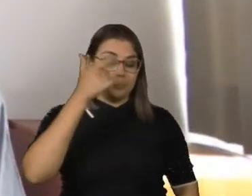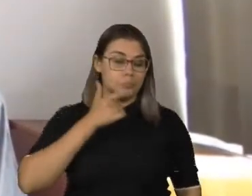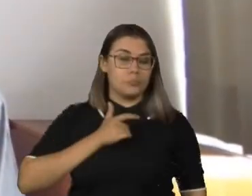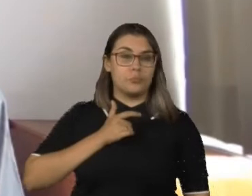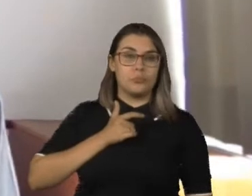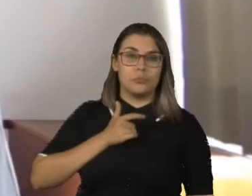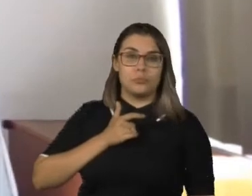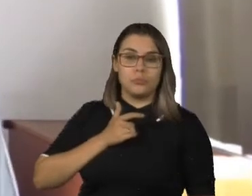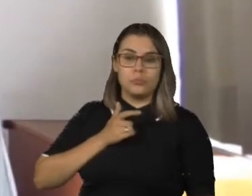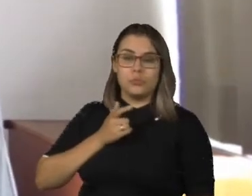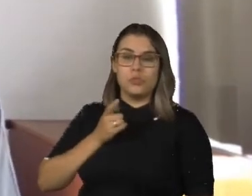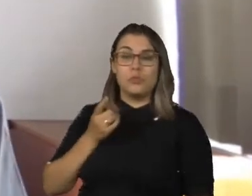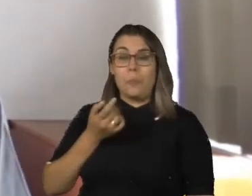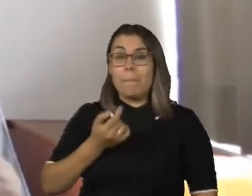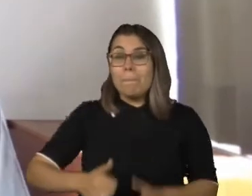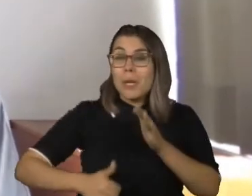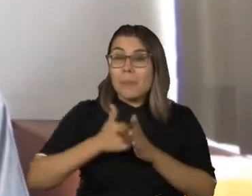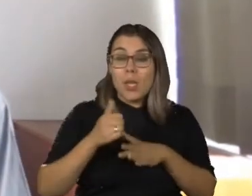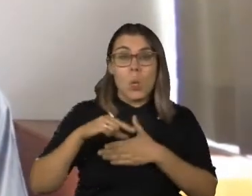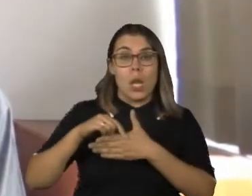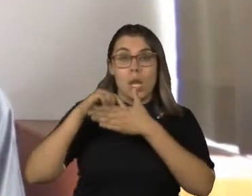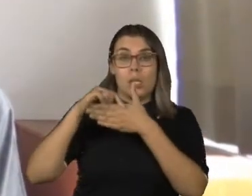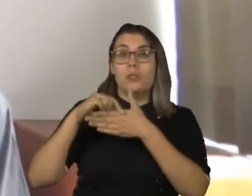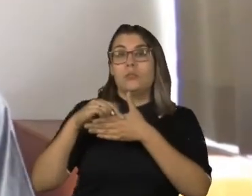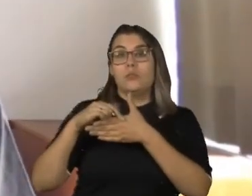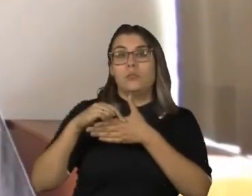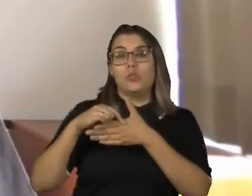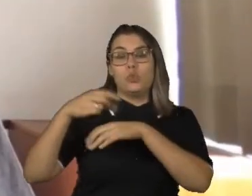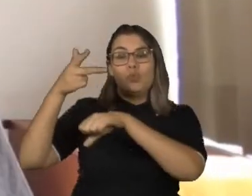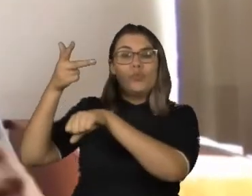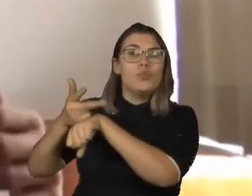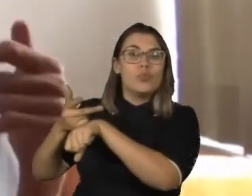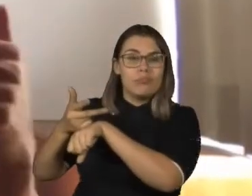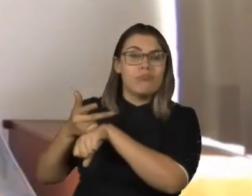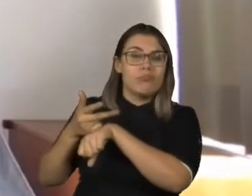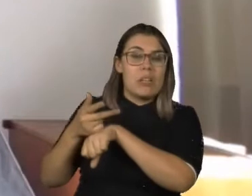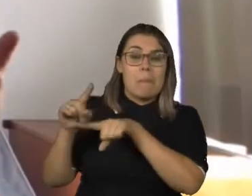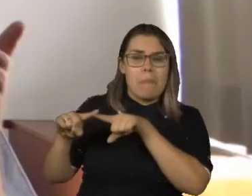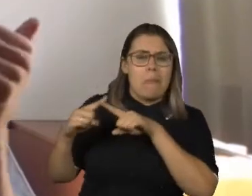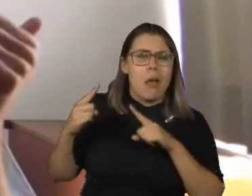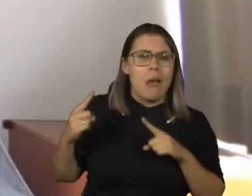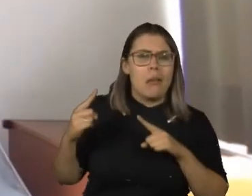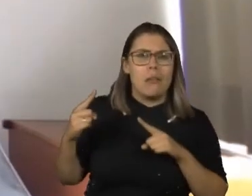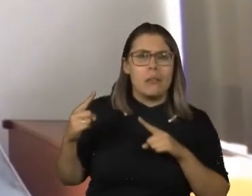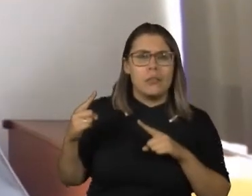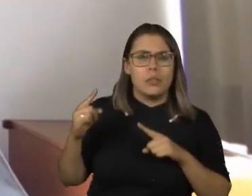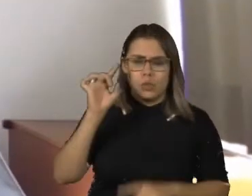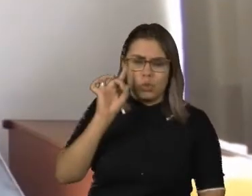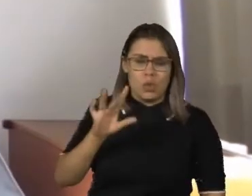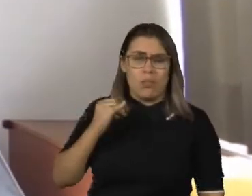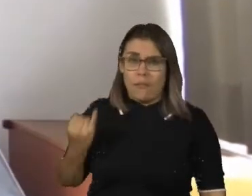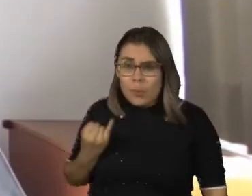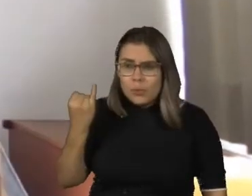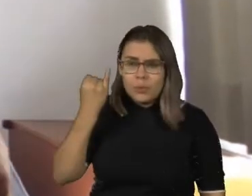de cinema com deficiência brasileira a fazer uma longa-metragem. Mas eu só tive noção da importância